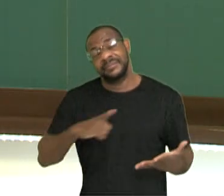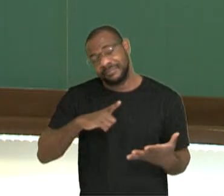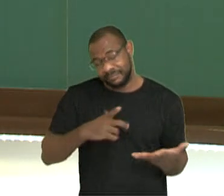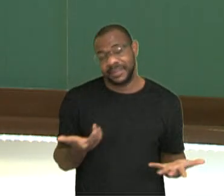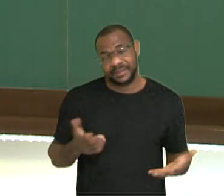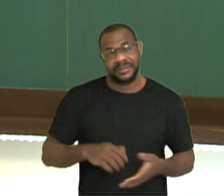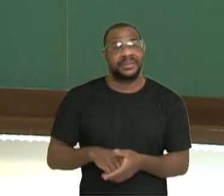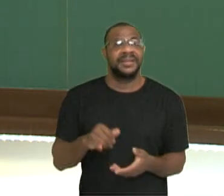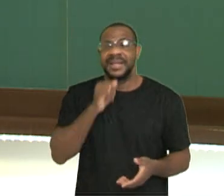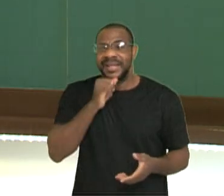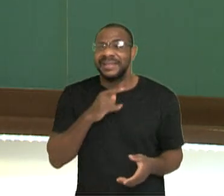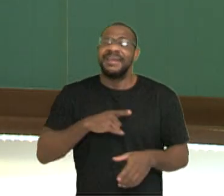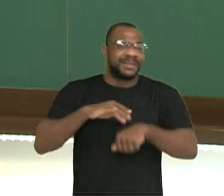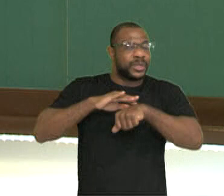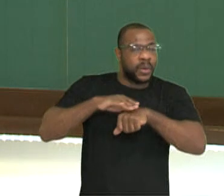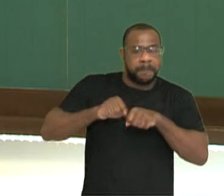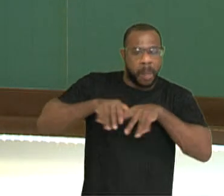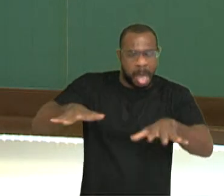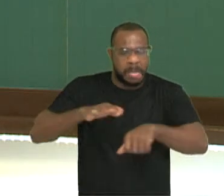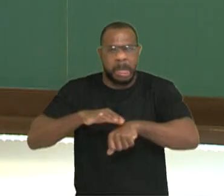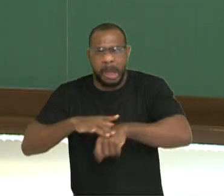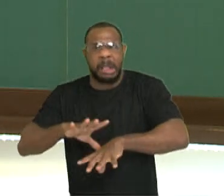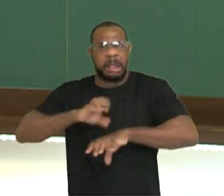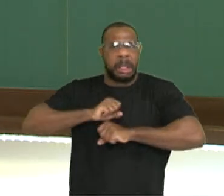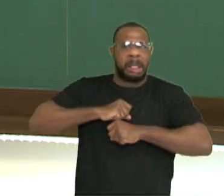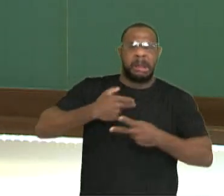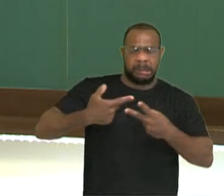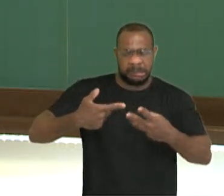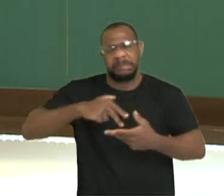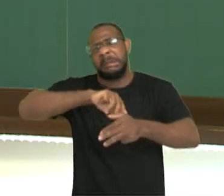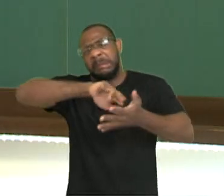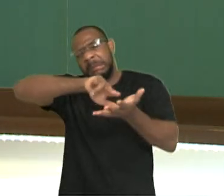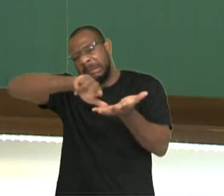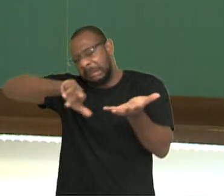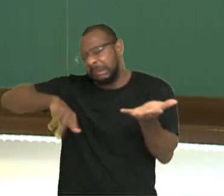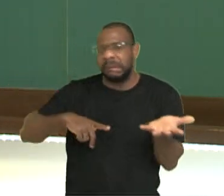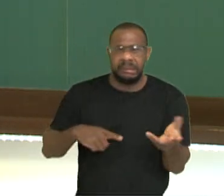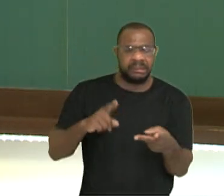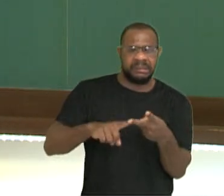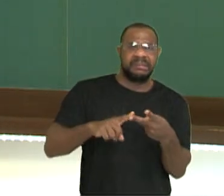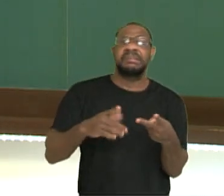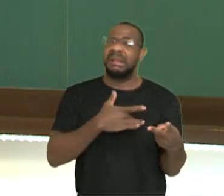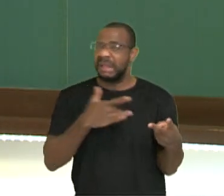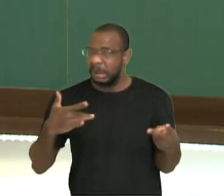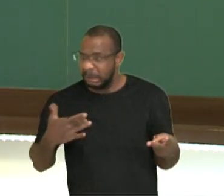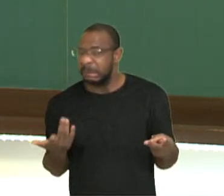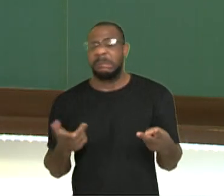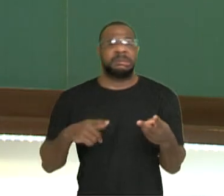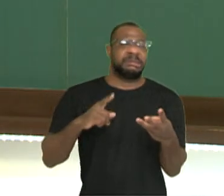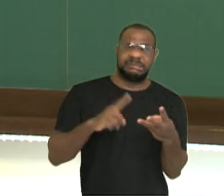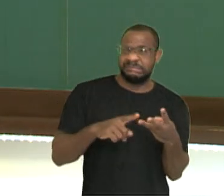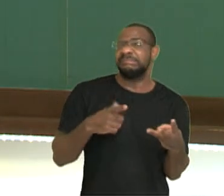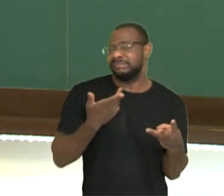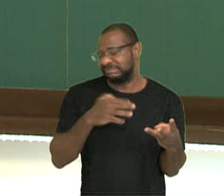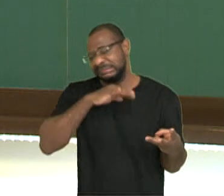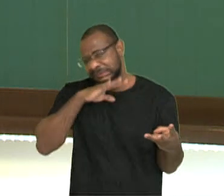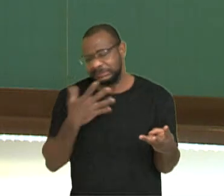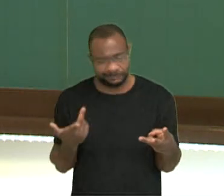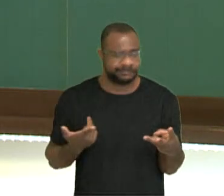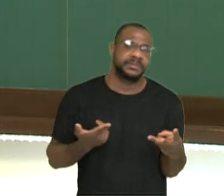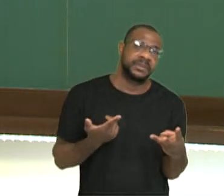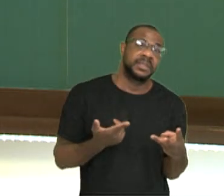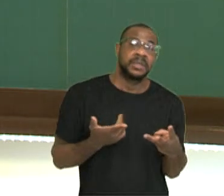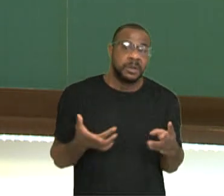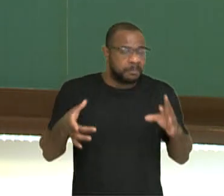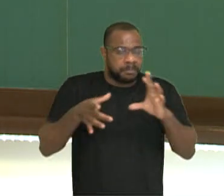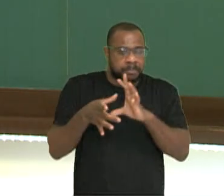a proliferação de doenças, outros fatores que vão acarretar daí na questão da saúde, por exemplo. Então, uma coisa